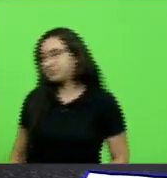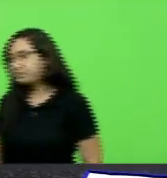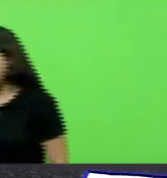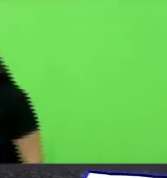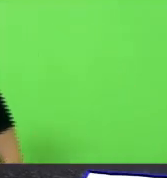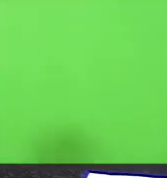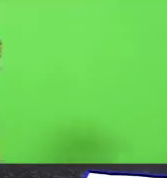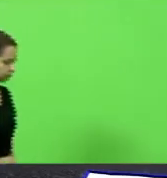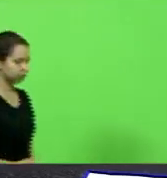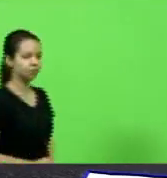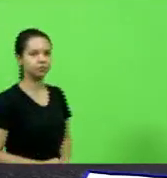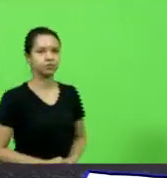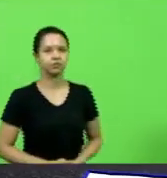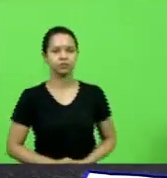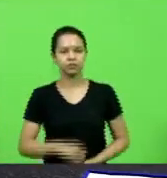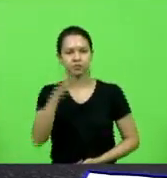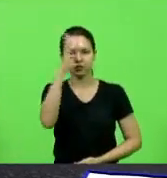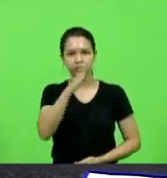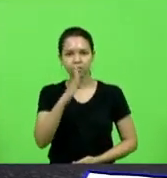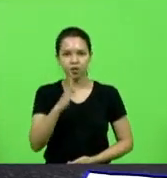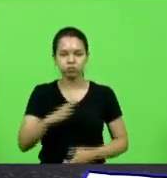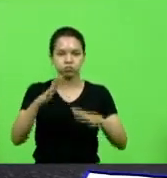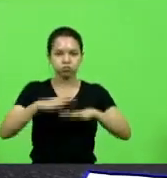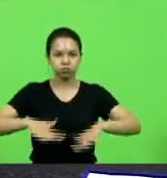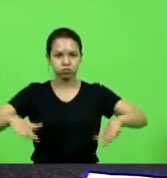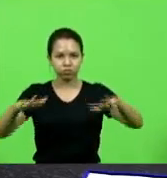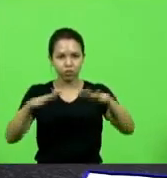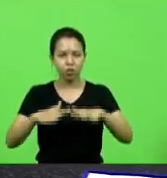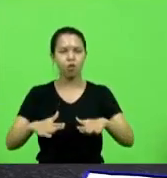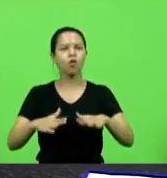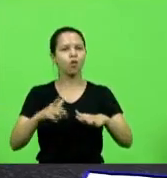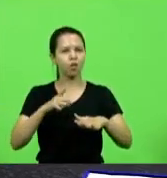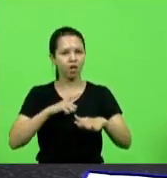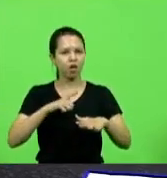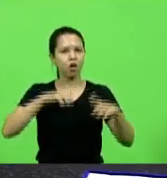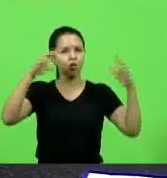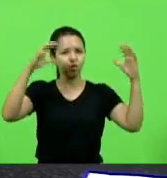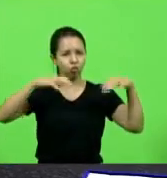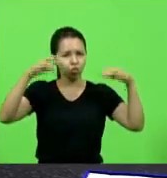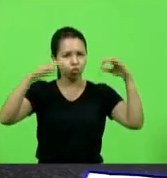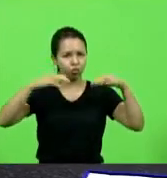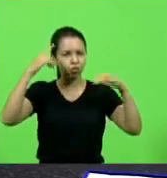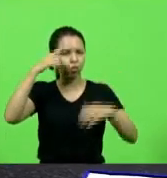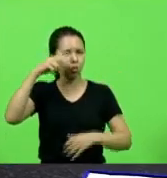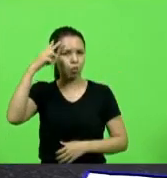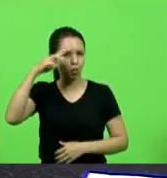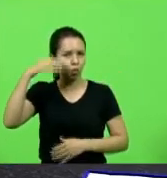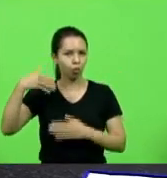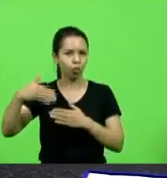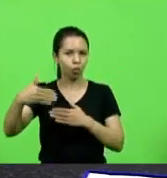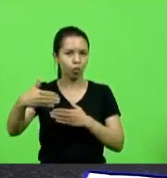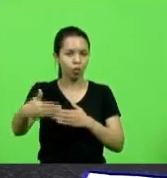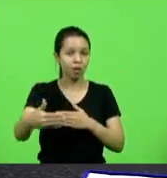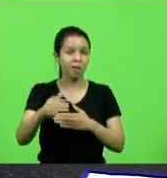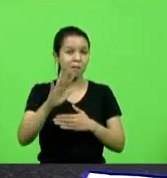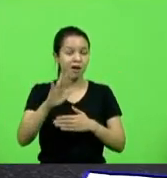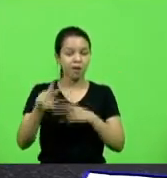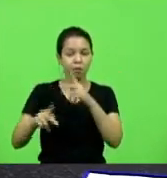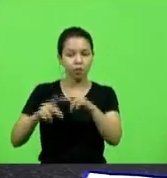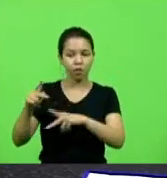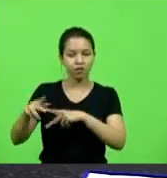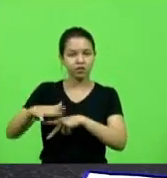Brasil todo vem enfrentando vários dias de chuva mas os moradores estão clamando pelas